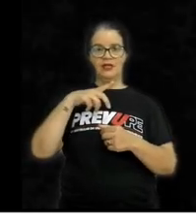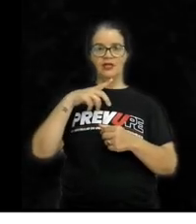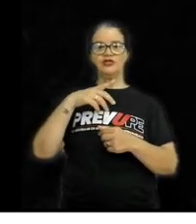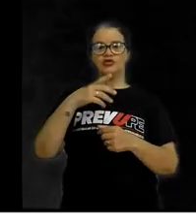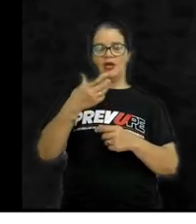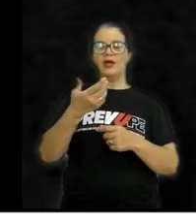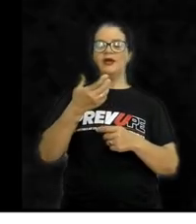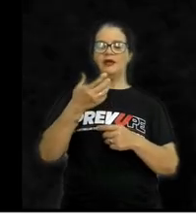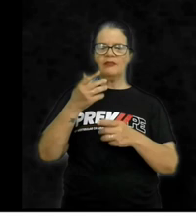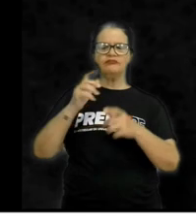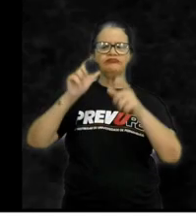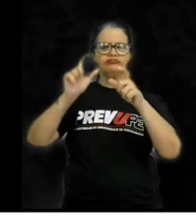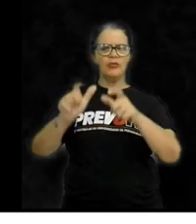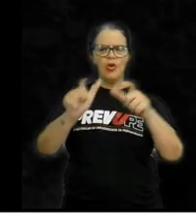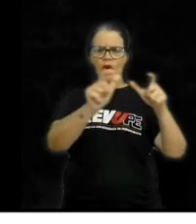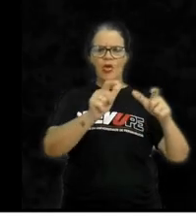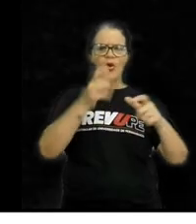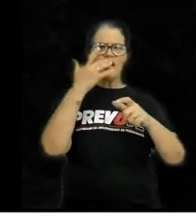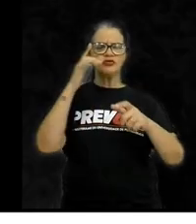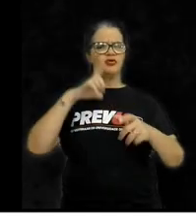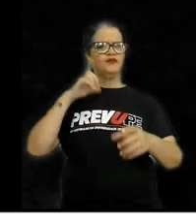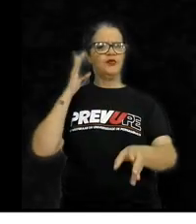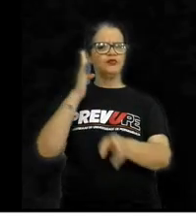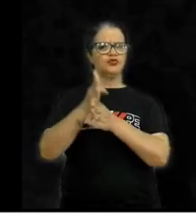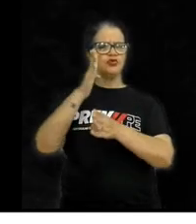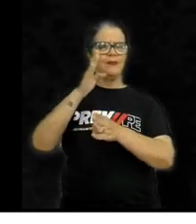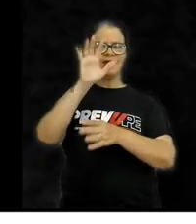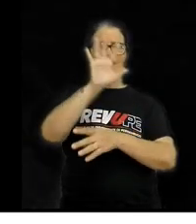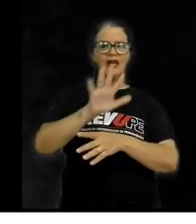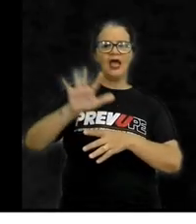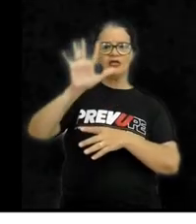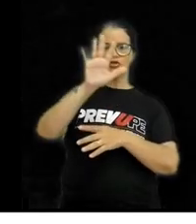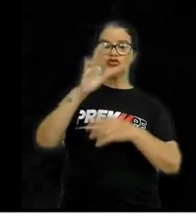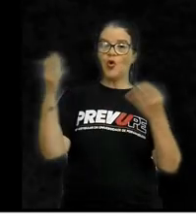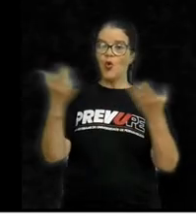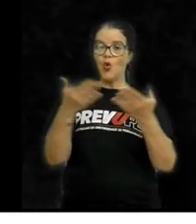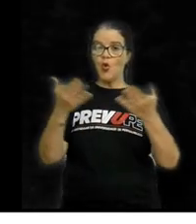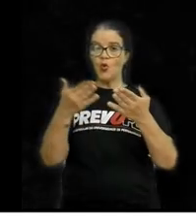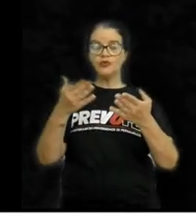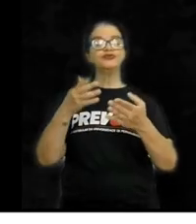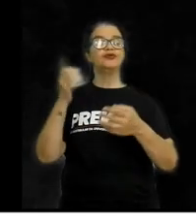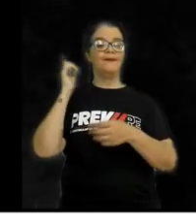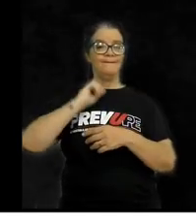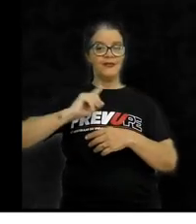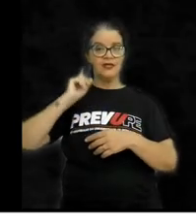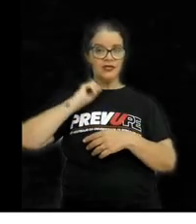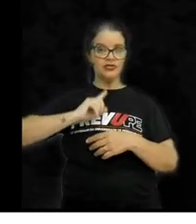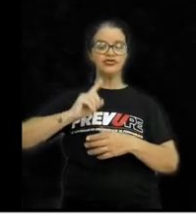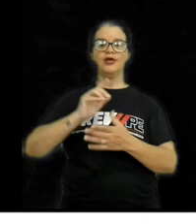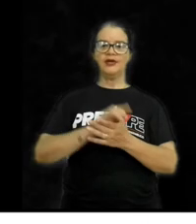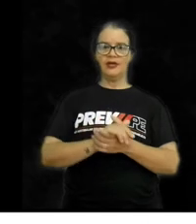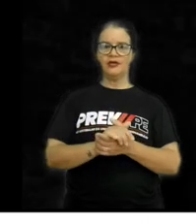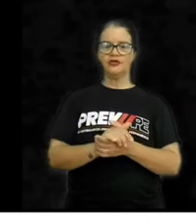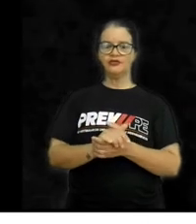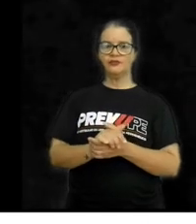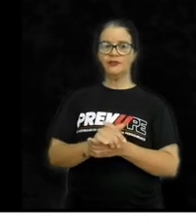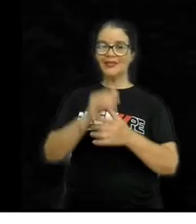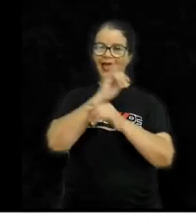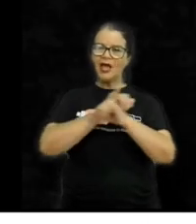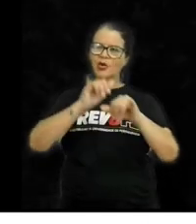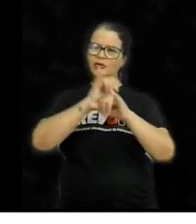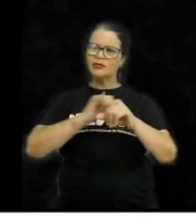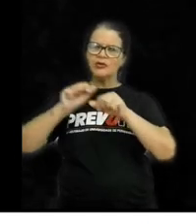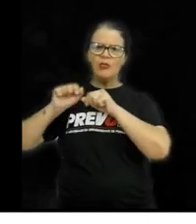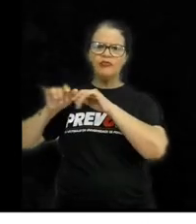jazidas de ouro foram descobertas na região, hoje ocupada por Minas Gerais. A notícia